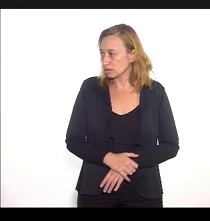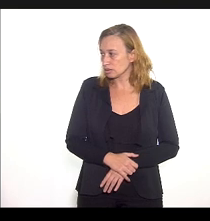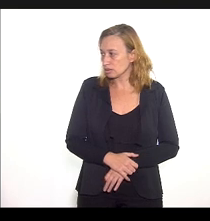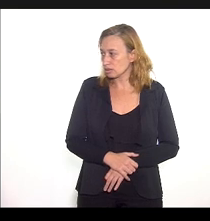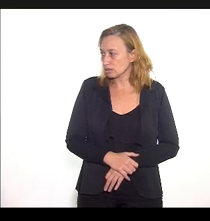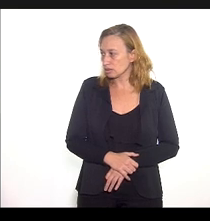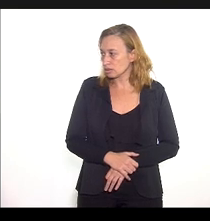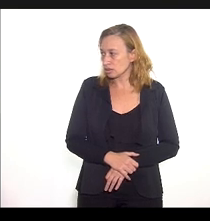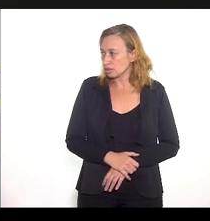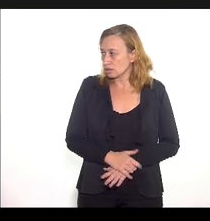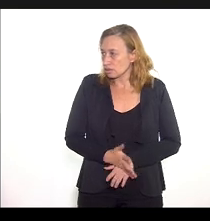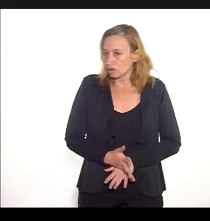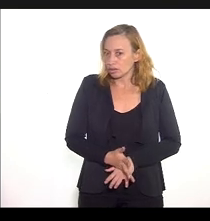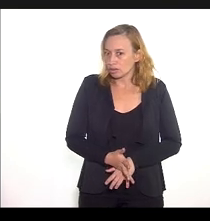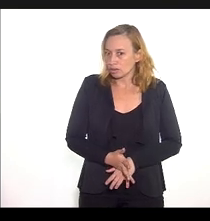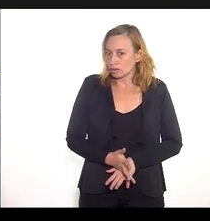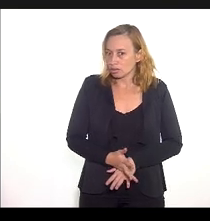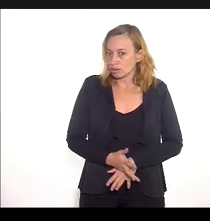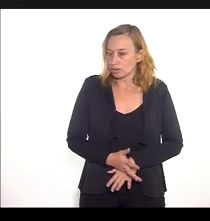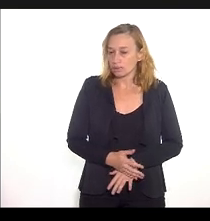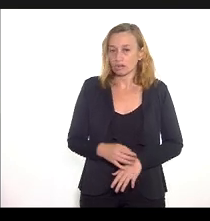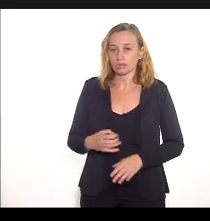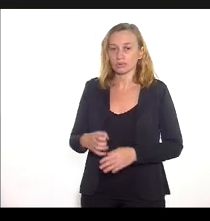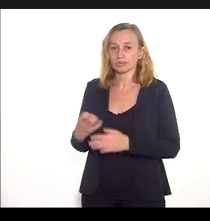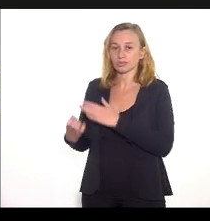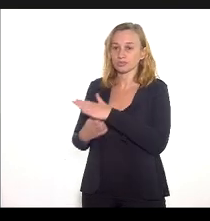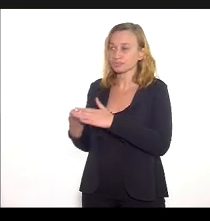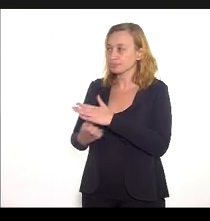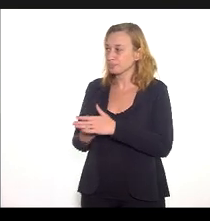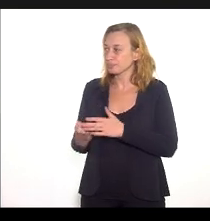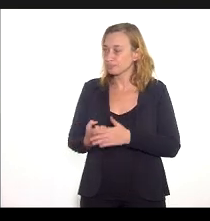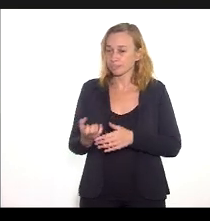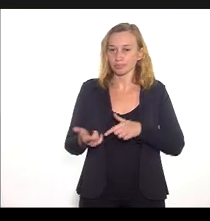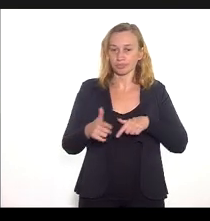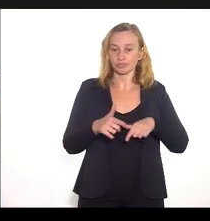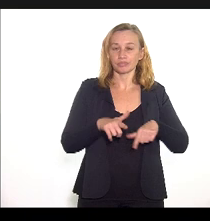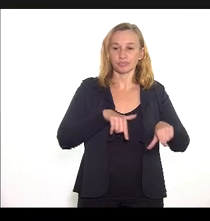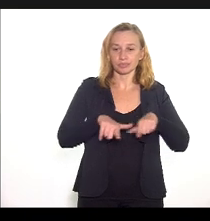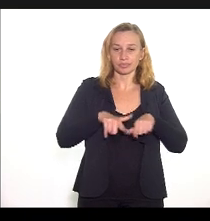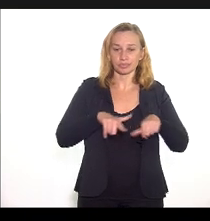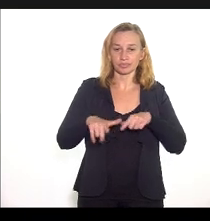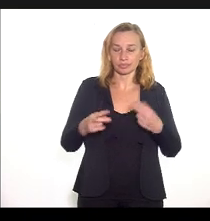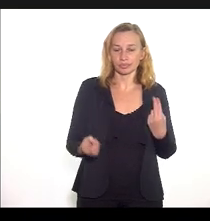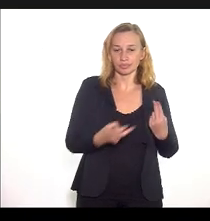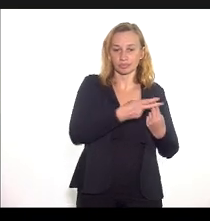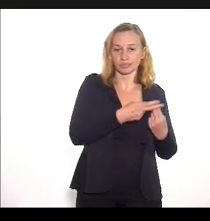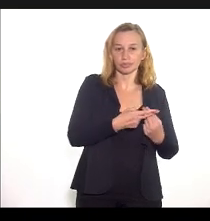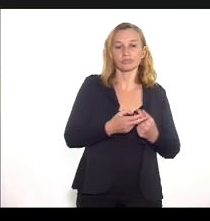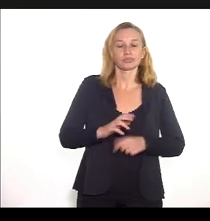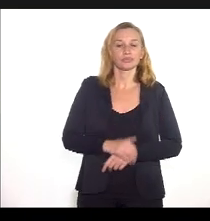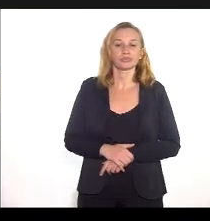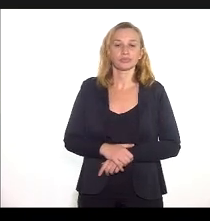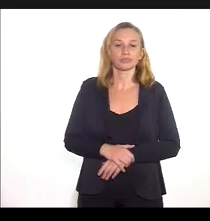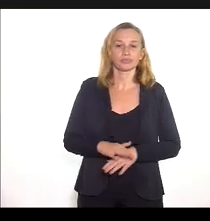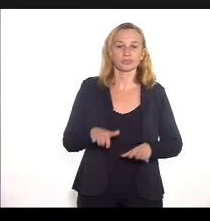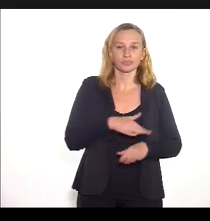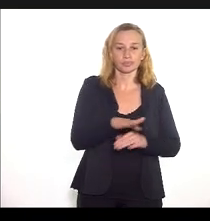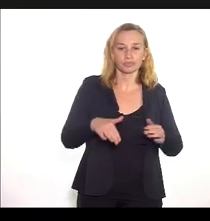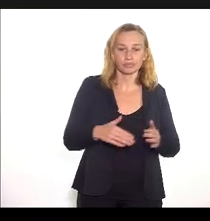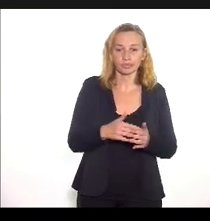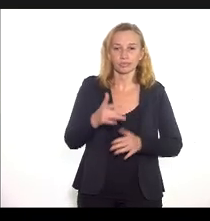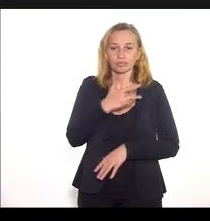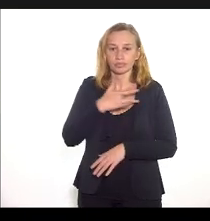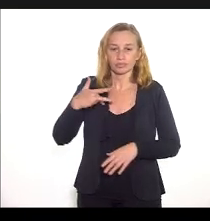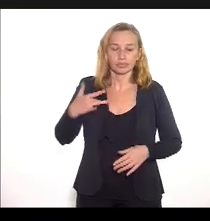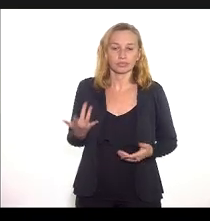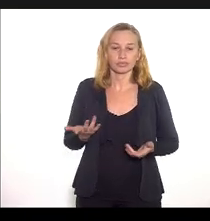Rede física prestadora de serviços ao SUS. Do total de estabelecimentos de saúde no estado do